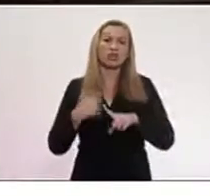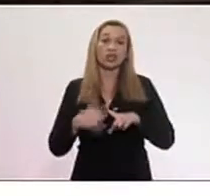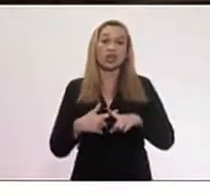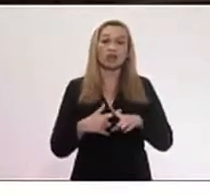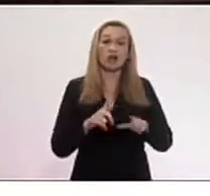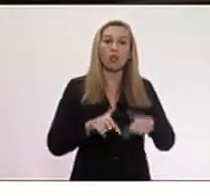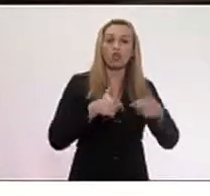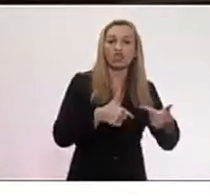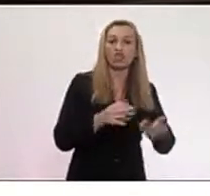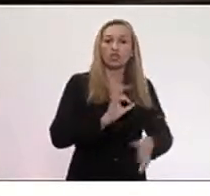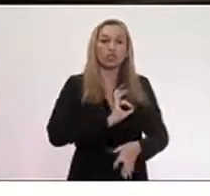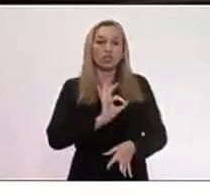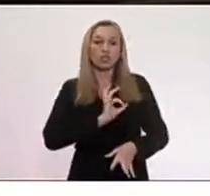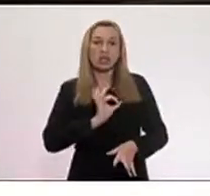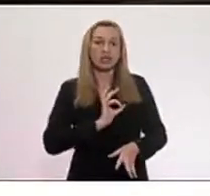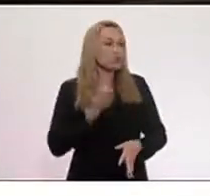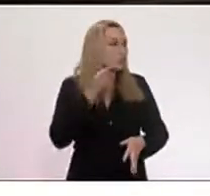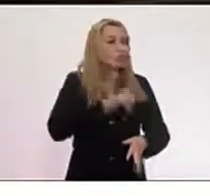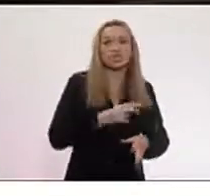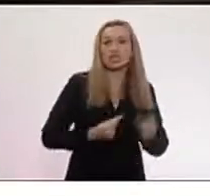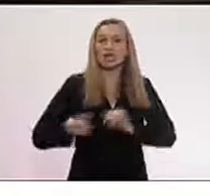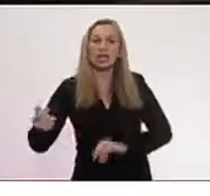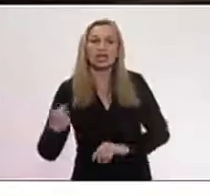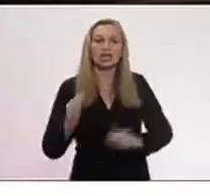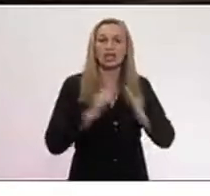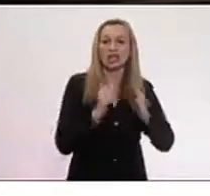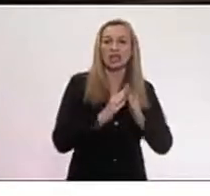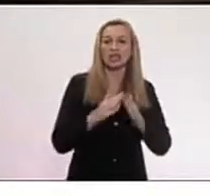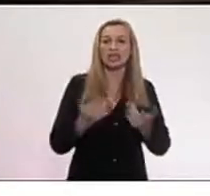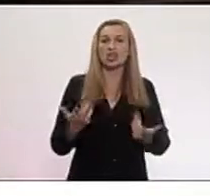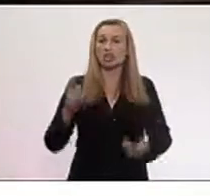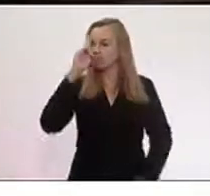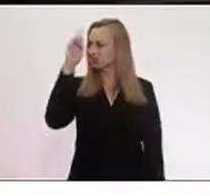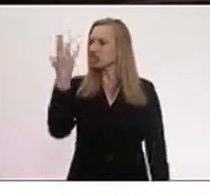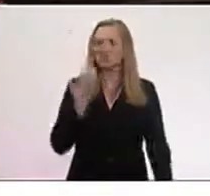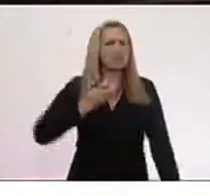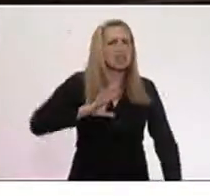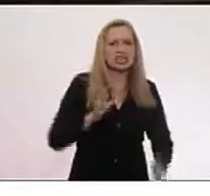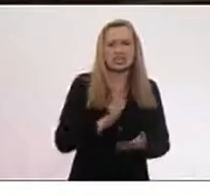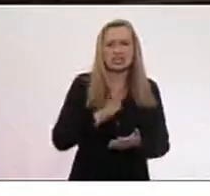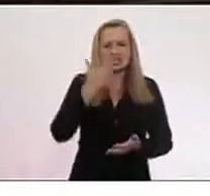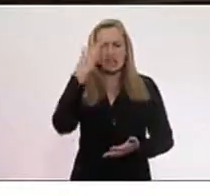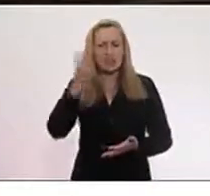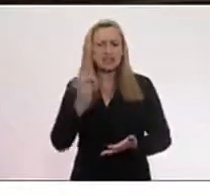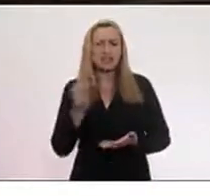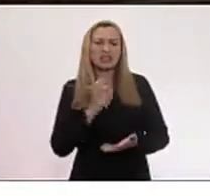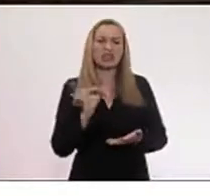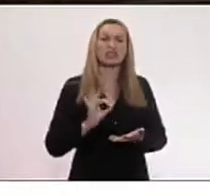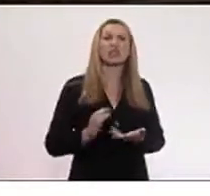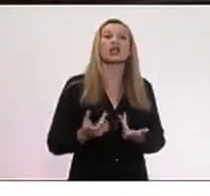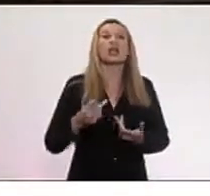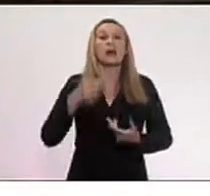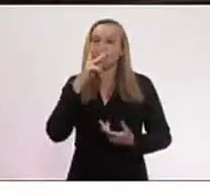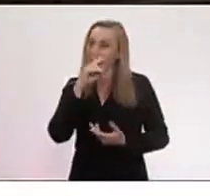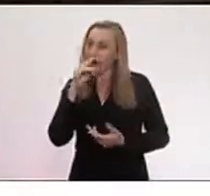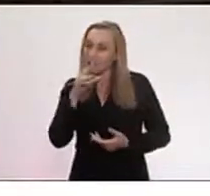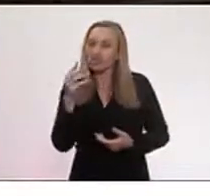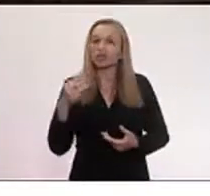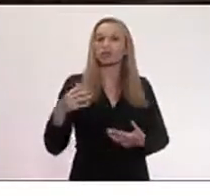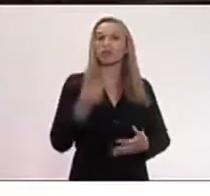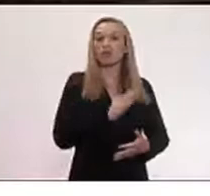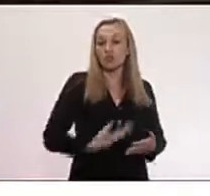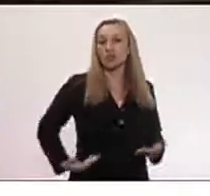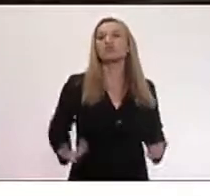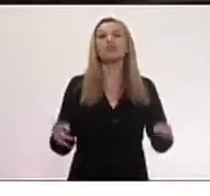consegui sair de casa, não consegui... O patrão está pouco se lixando para isso. E me parece que o governador Witzel também está